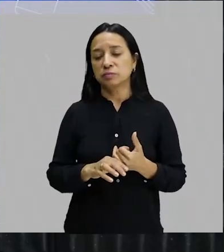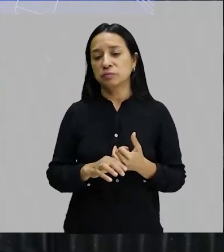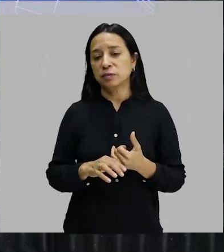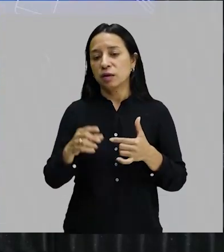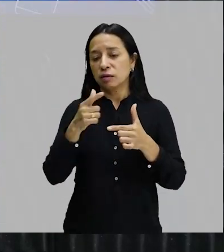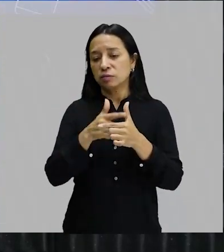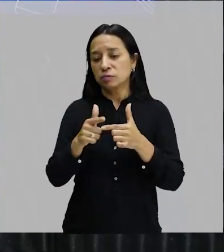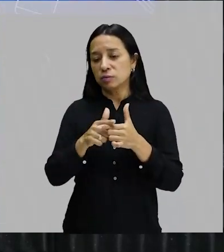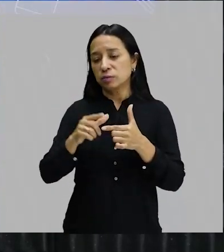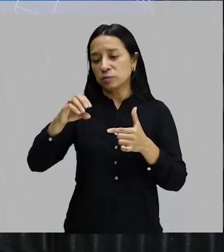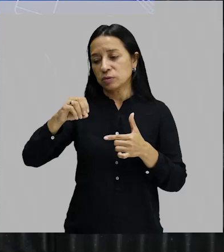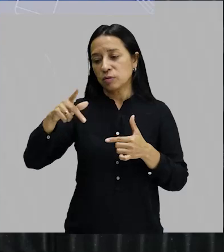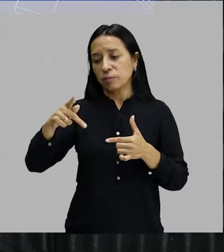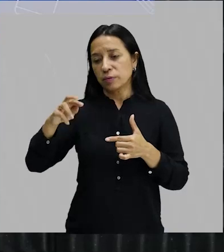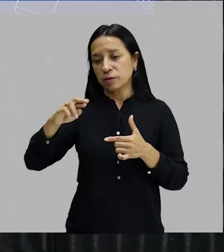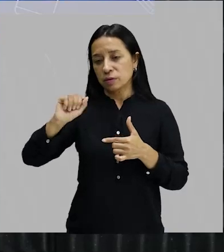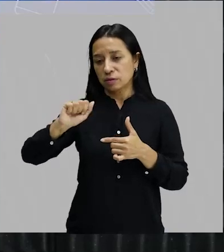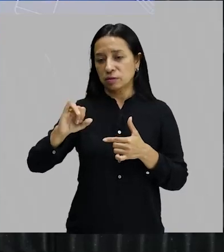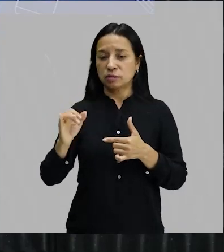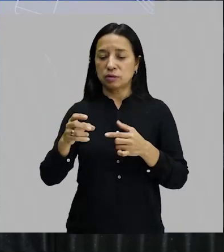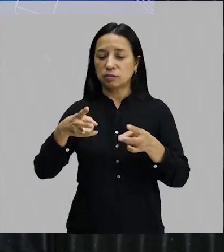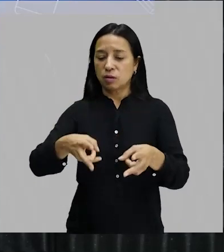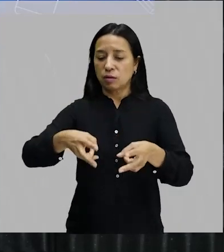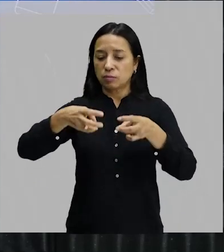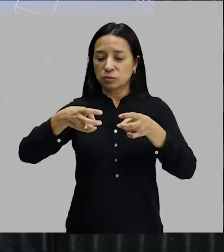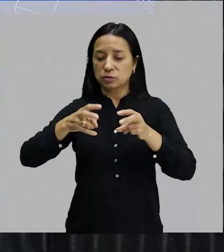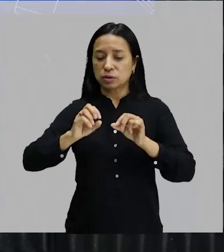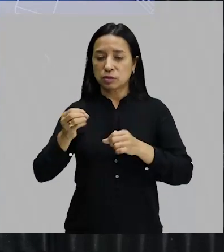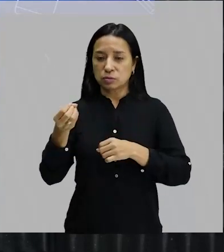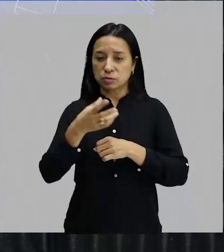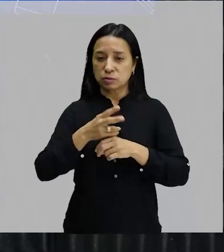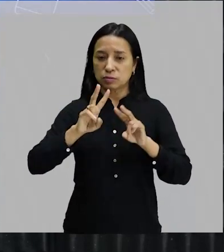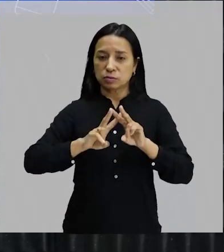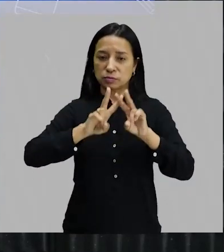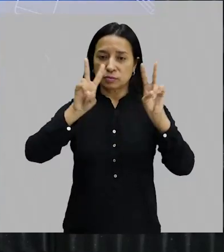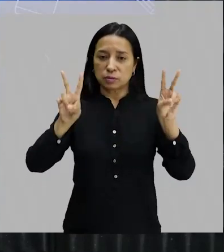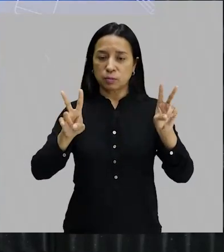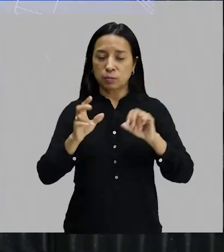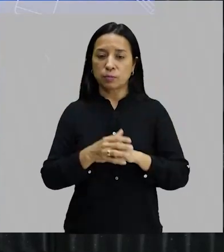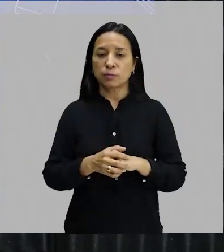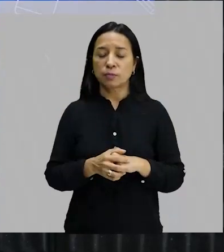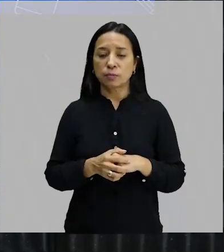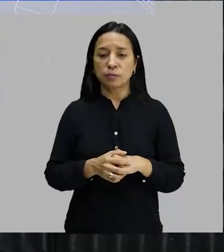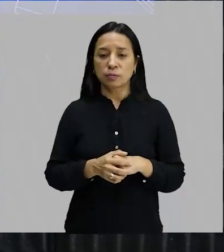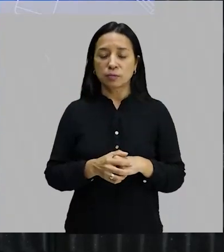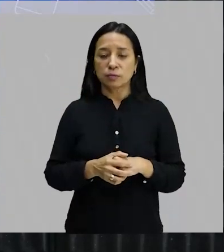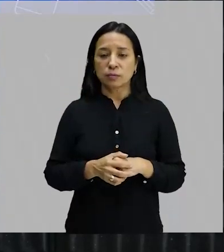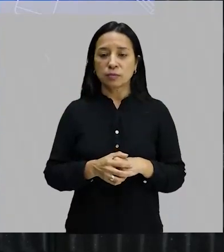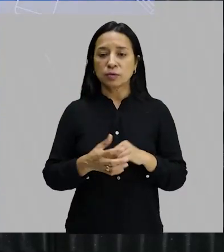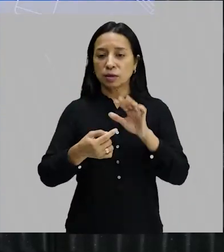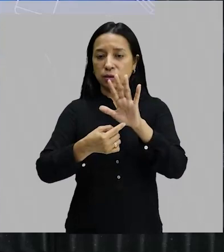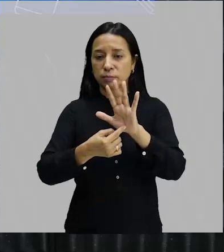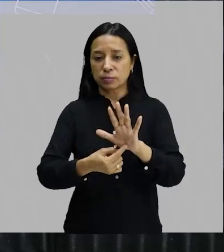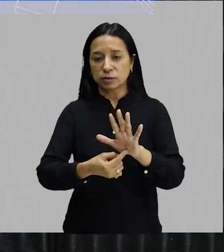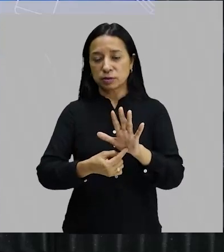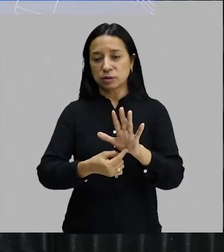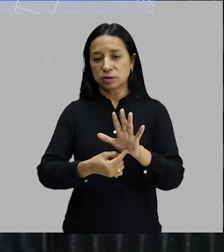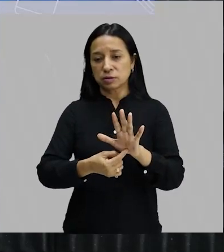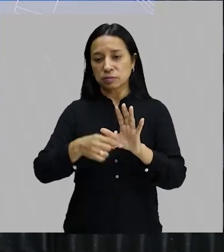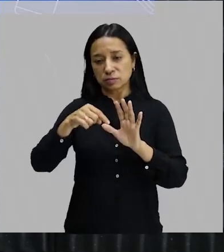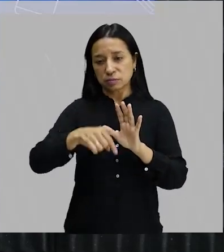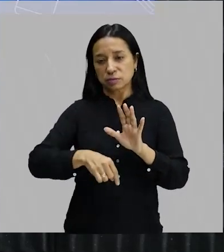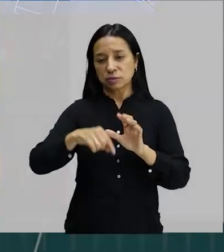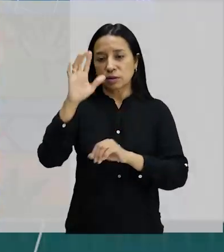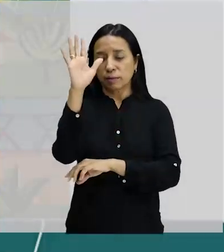onde ela vai buscar essas novas visões. Apresentando para vocês, perdão, apresentando para vocês, vamos lá, a fase pau